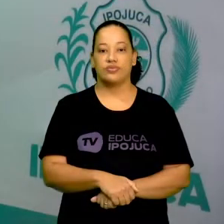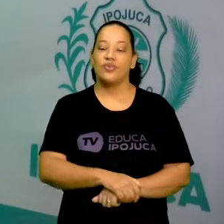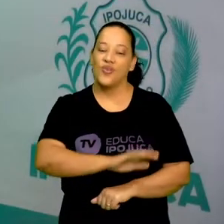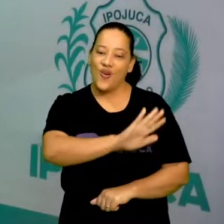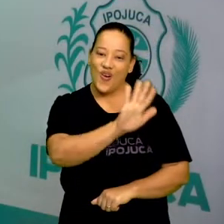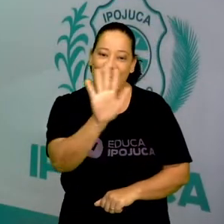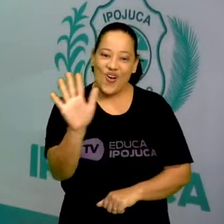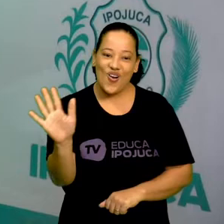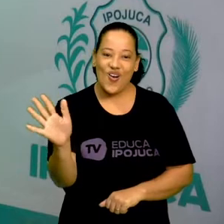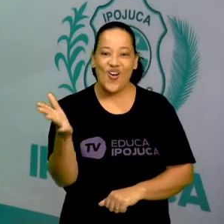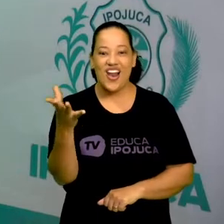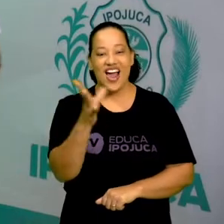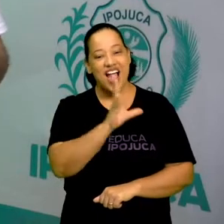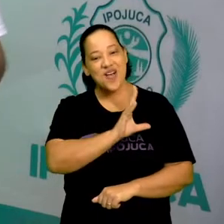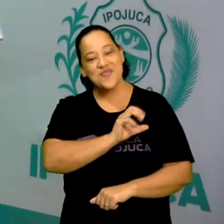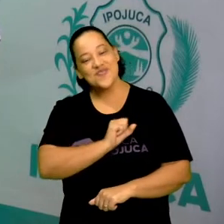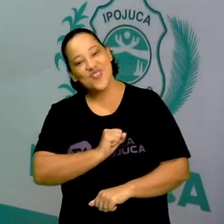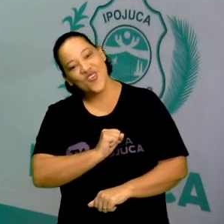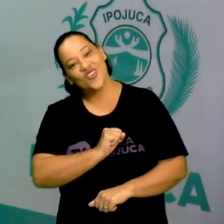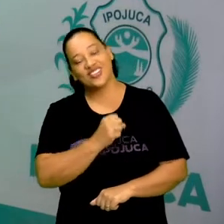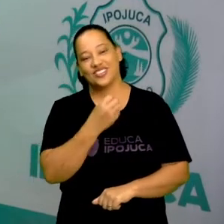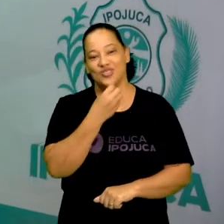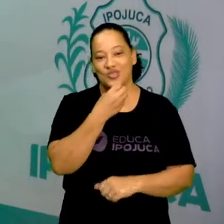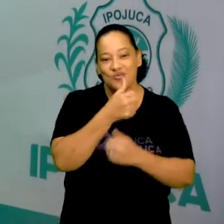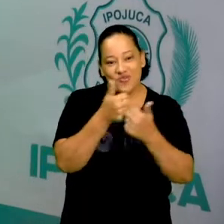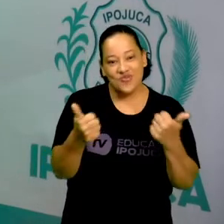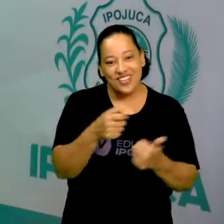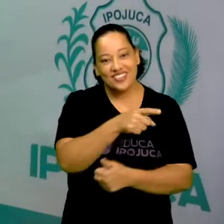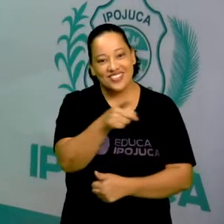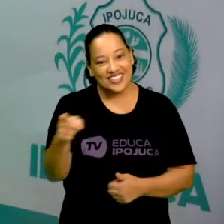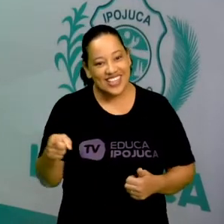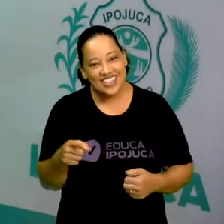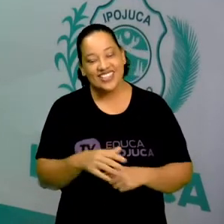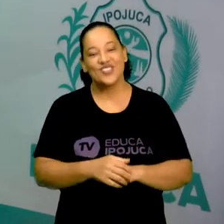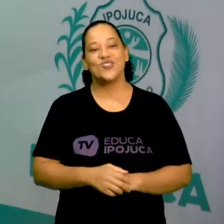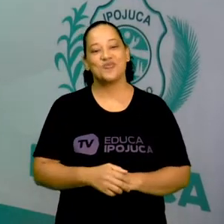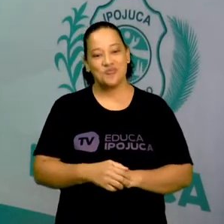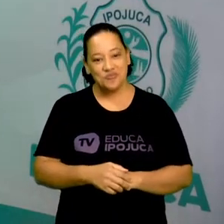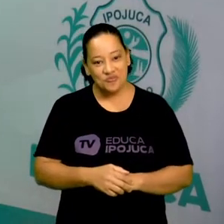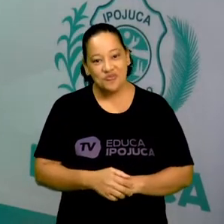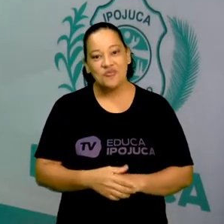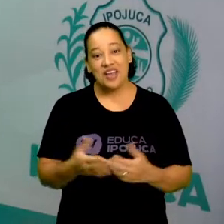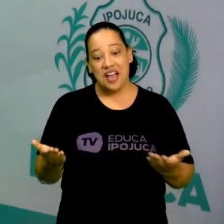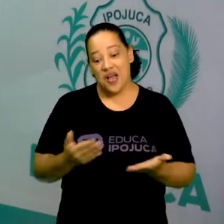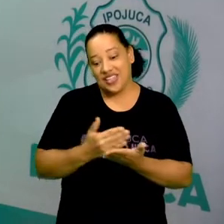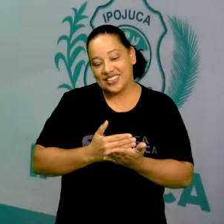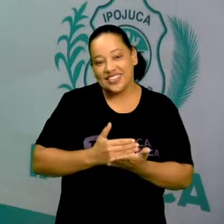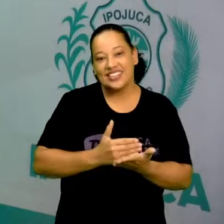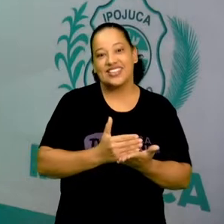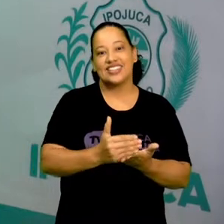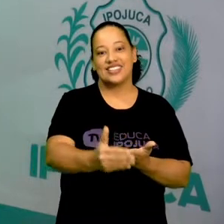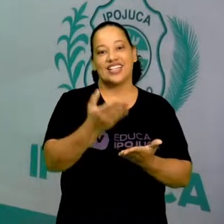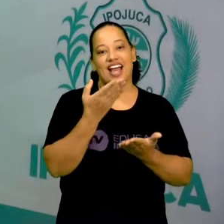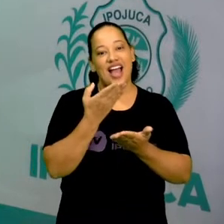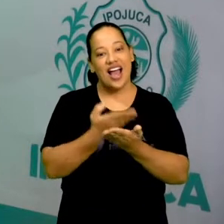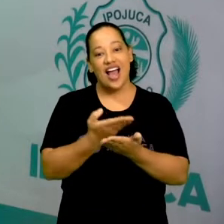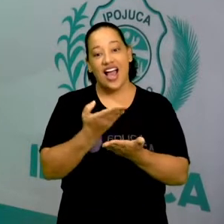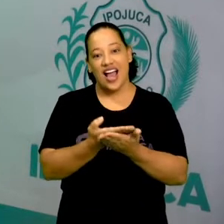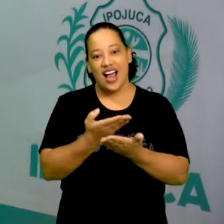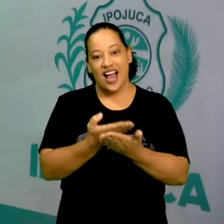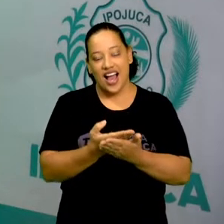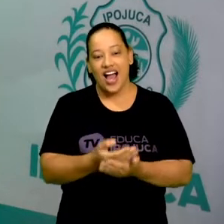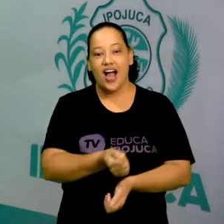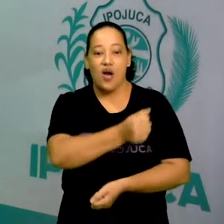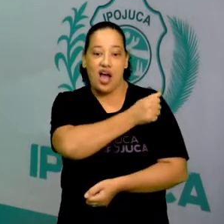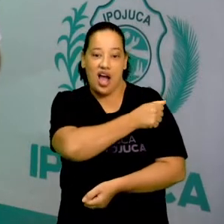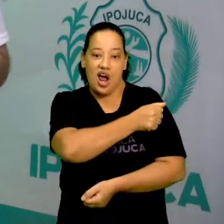Olá meus amores, tudo bem com vocês? Estamos iniciando a nossa aula para